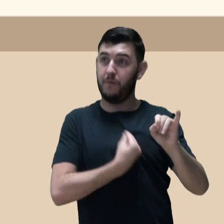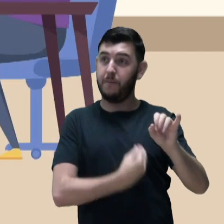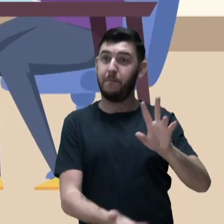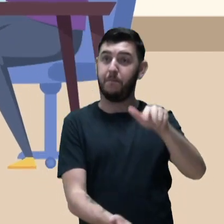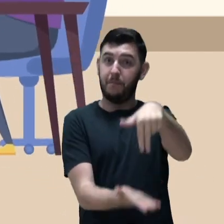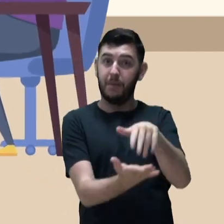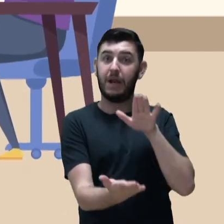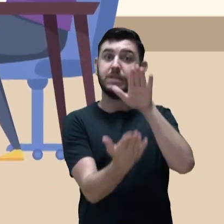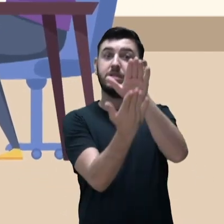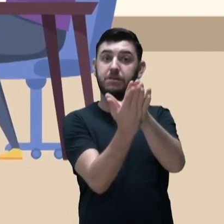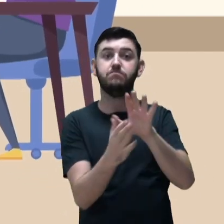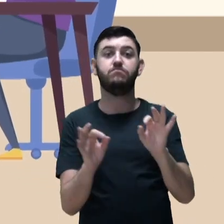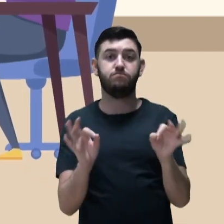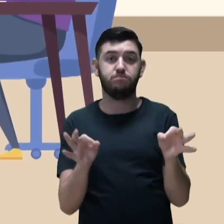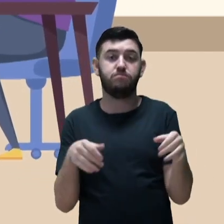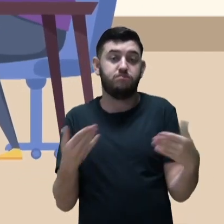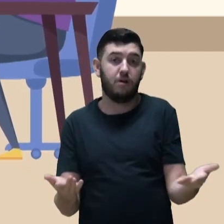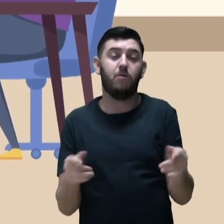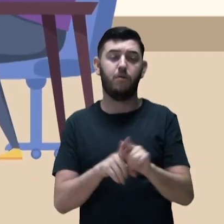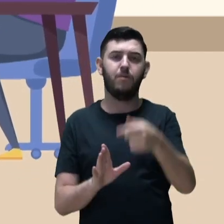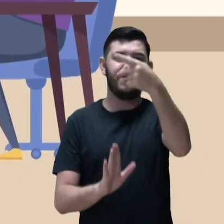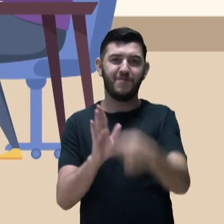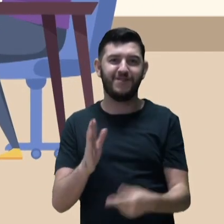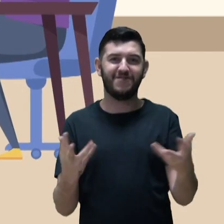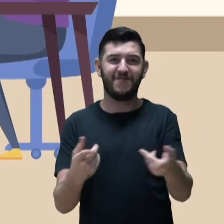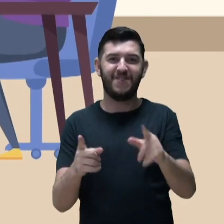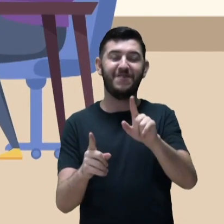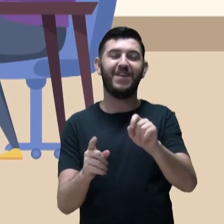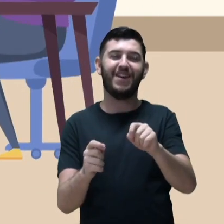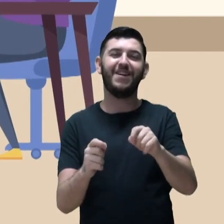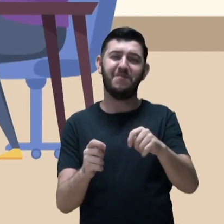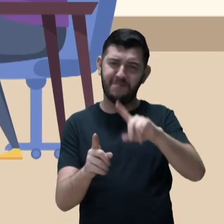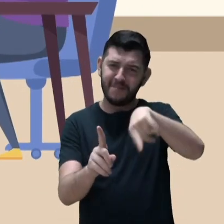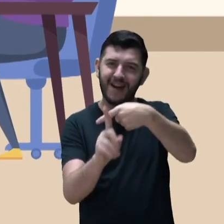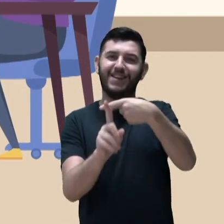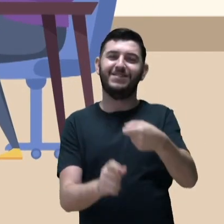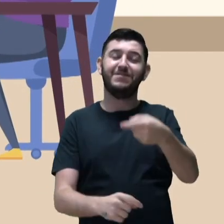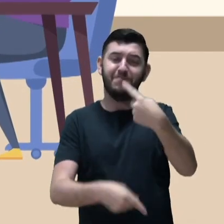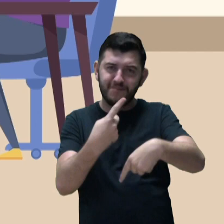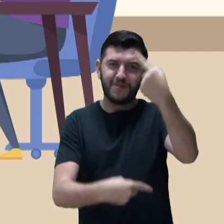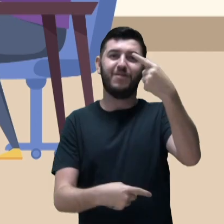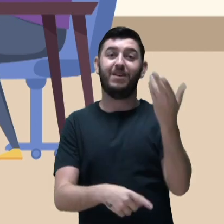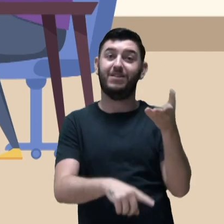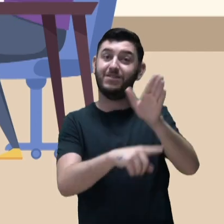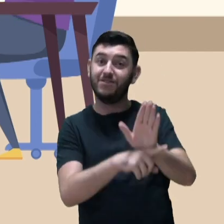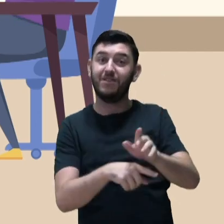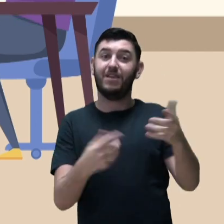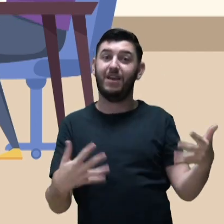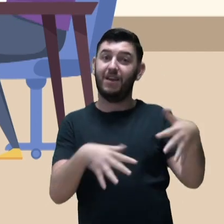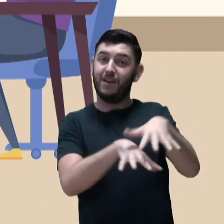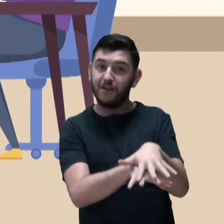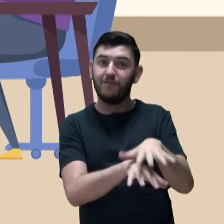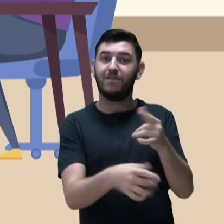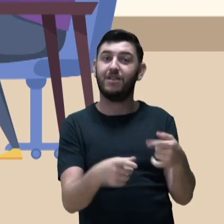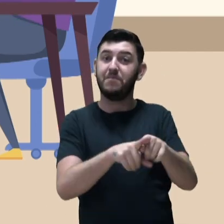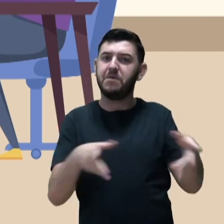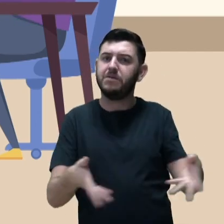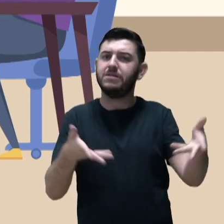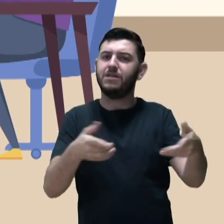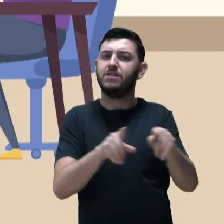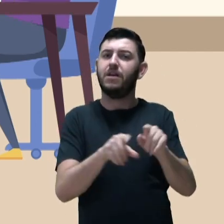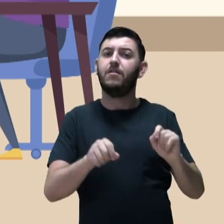O Qualifica Mais Progredir tem como objetivo a inclusão produtiva e o incentivo à